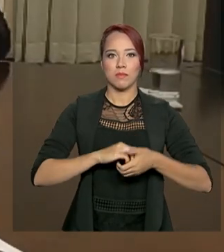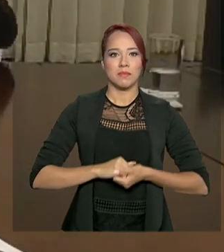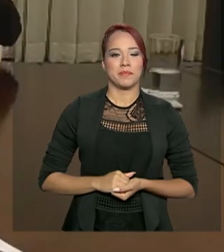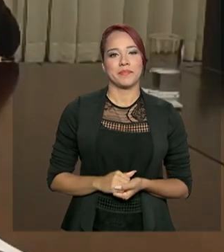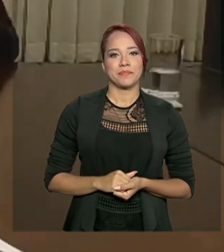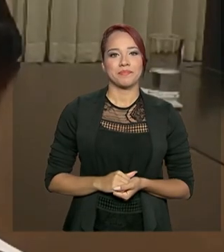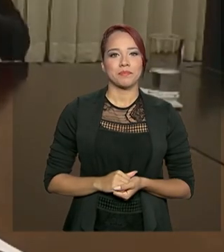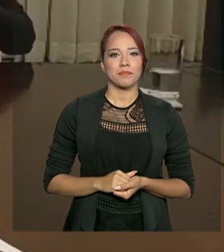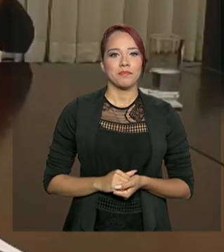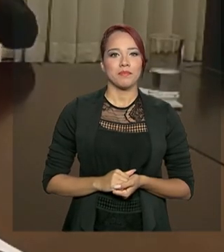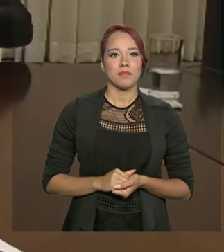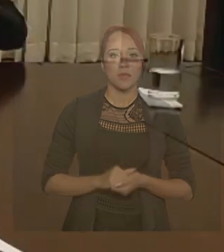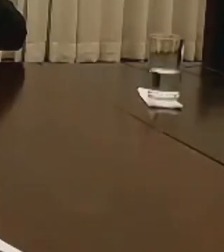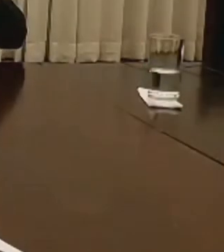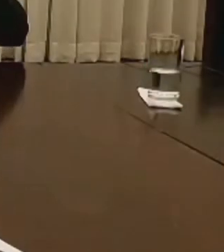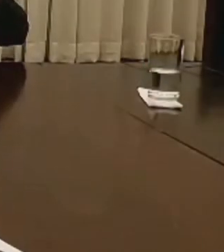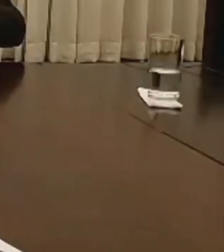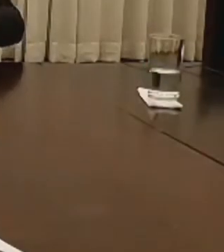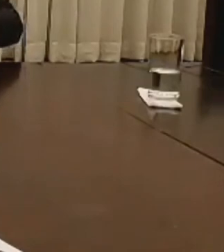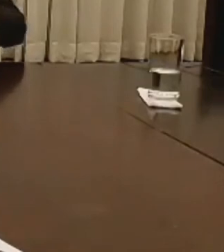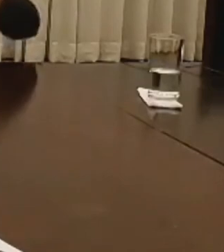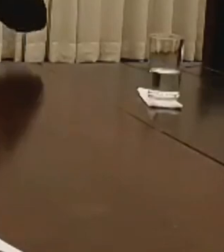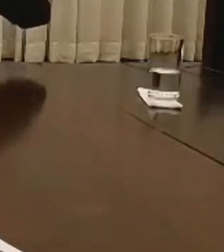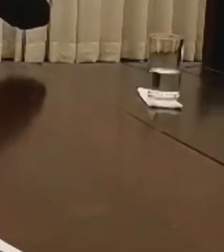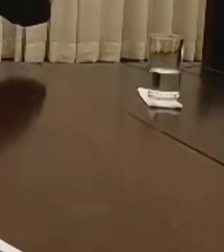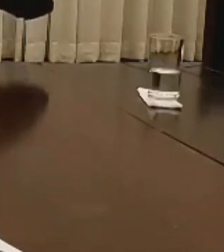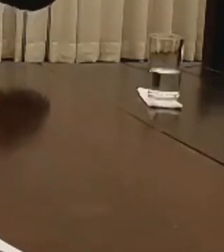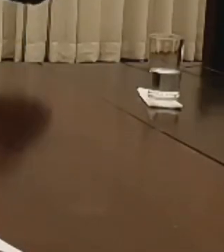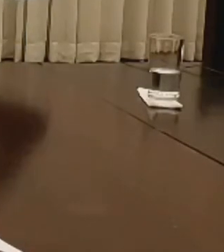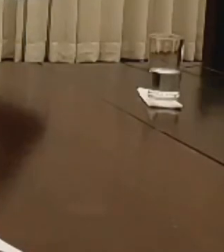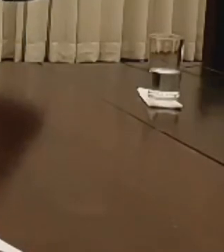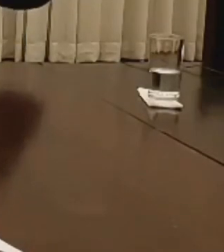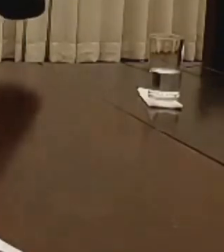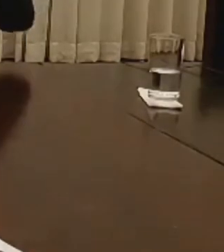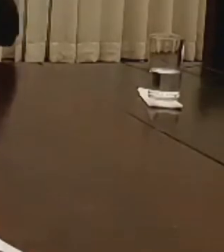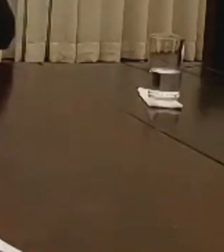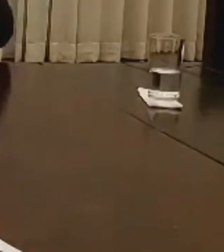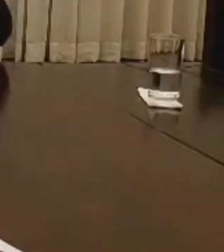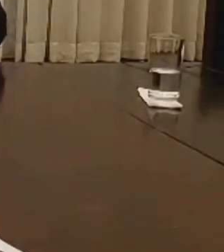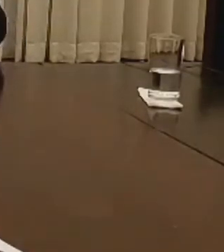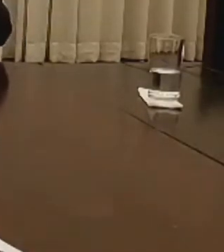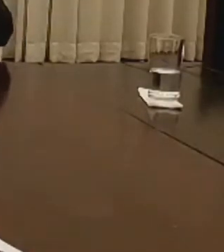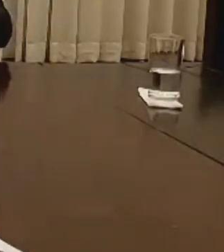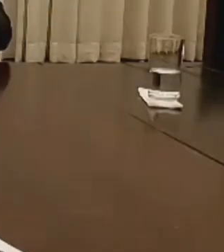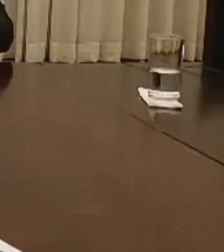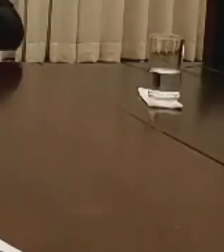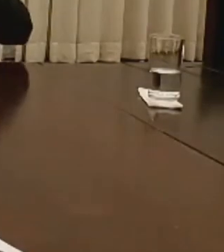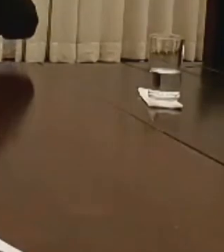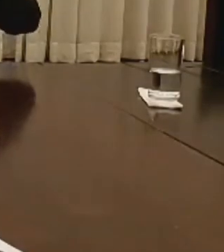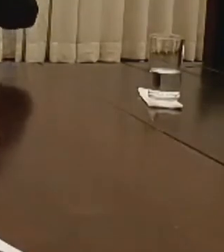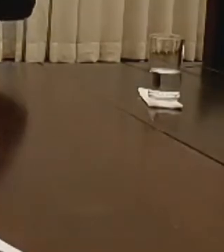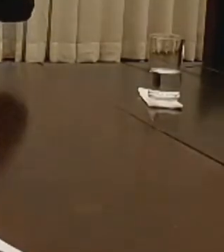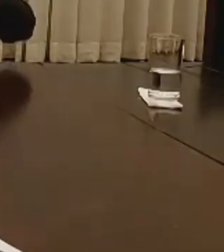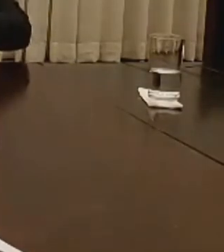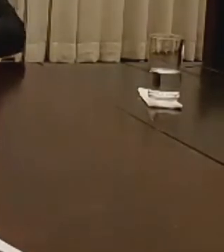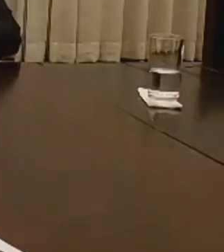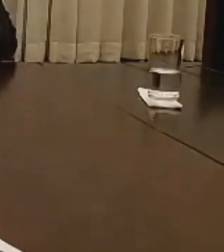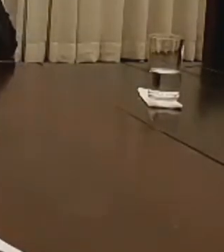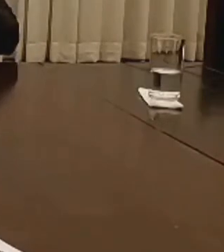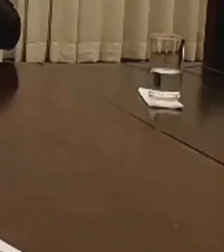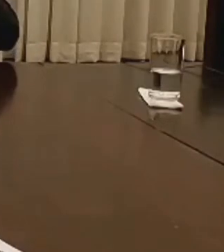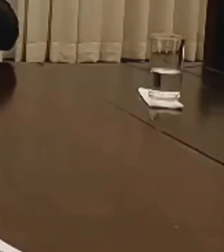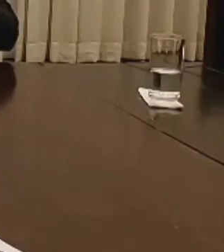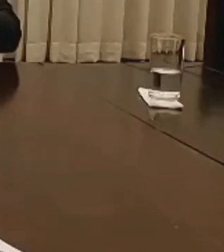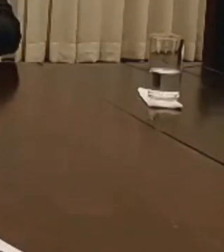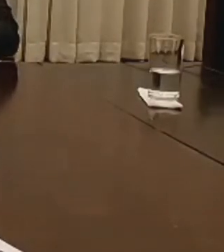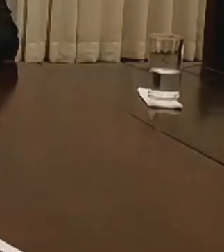A economia deslanchou, foi muita coisa destravada, o Brasil está crescendo. Aqui em Brasília bateu o quê?